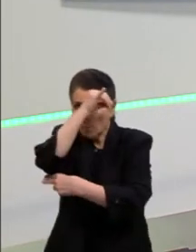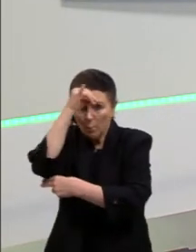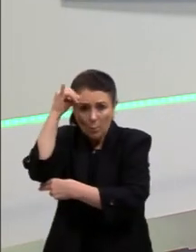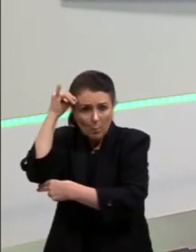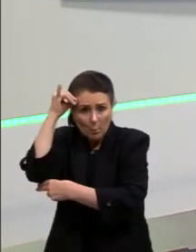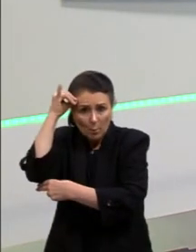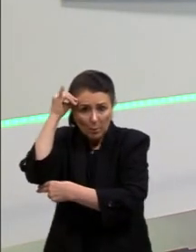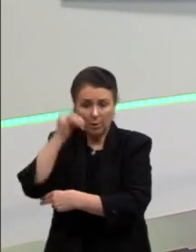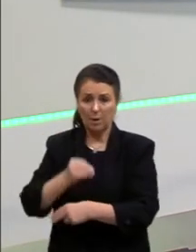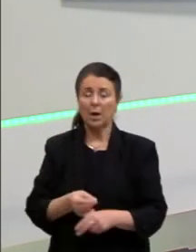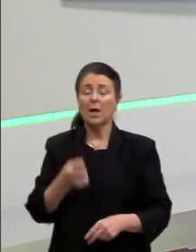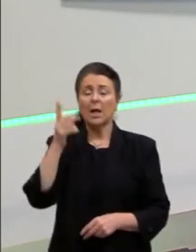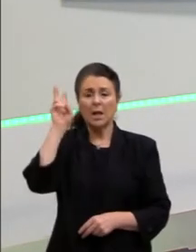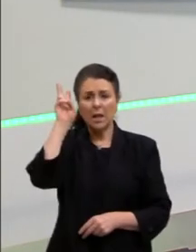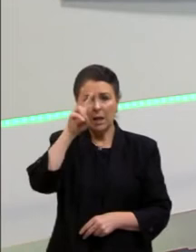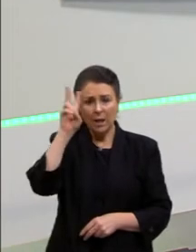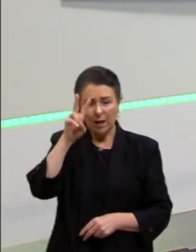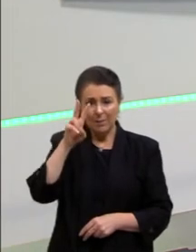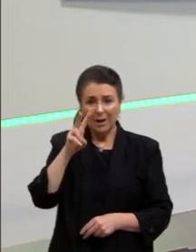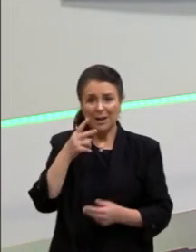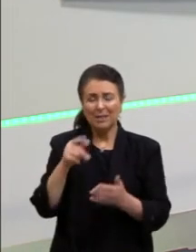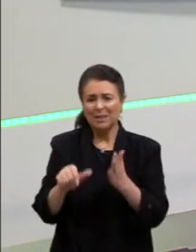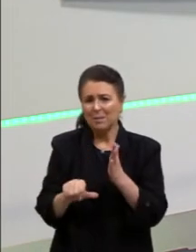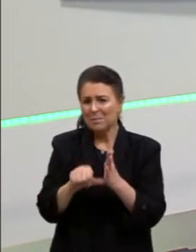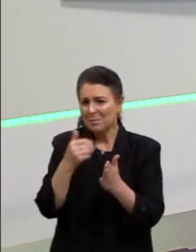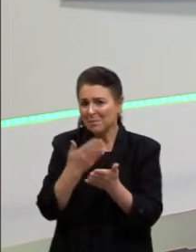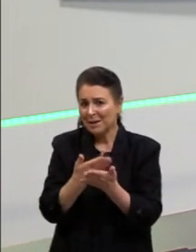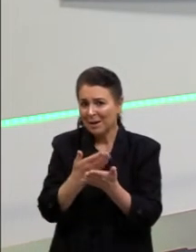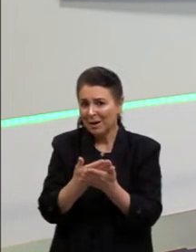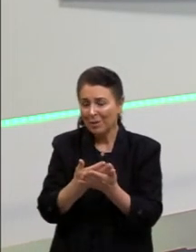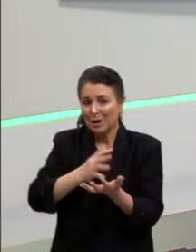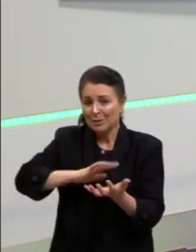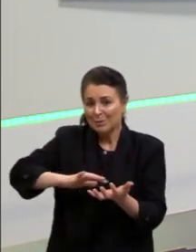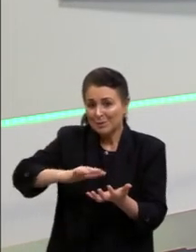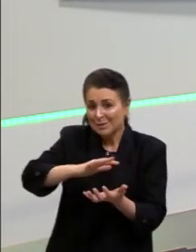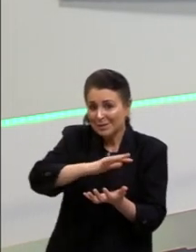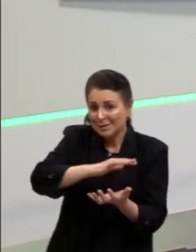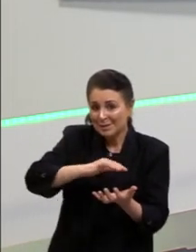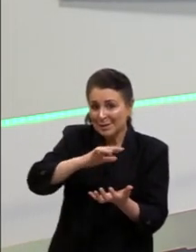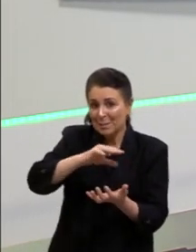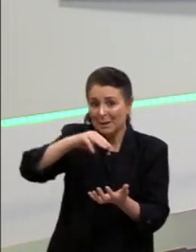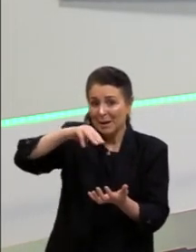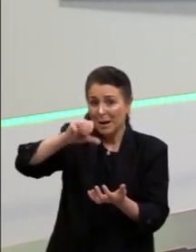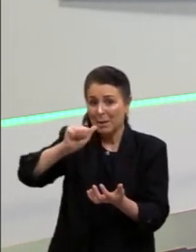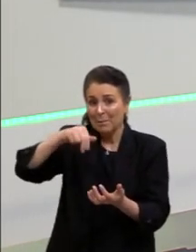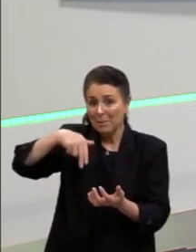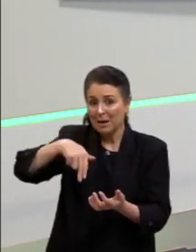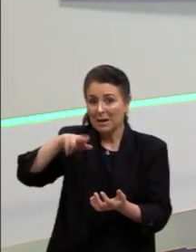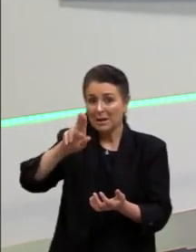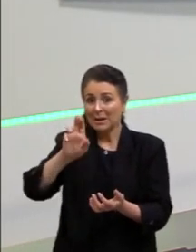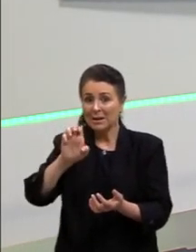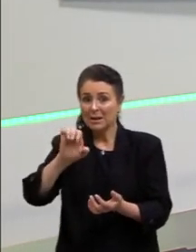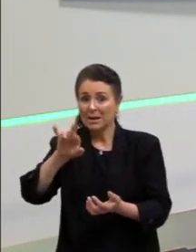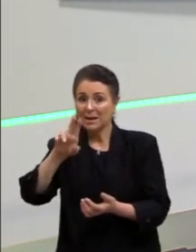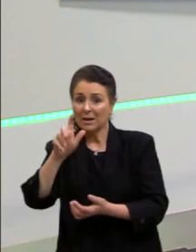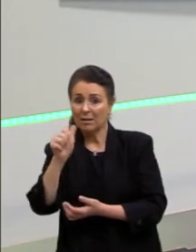a gente mostrou o samba em enredo da mangueira, que era uma aula de história. O samba é uma expressão cultural